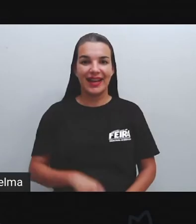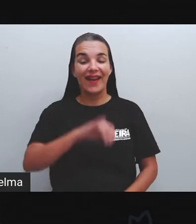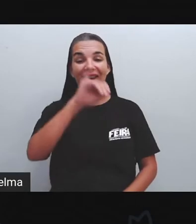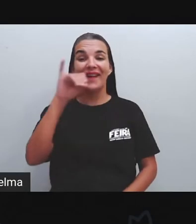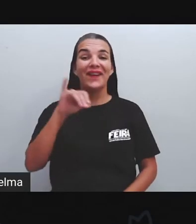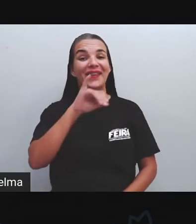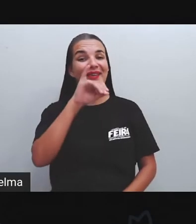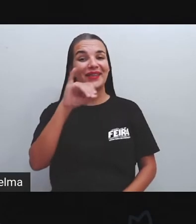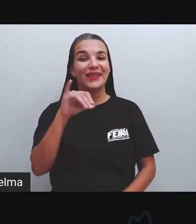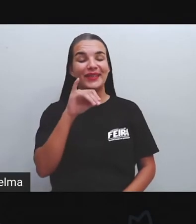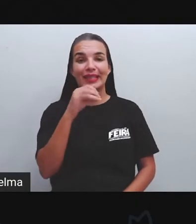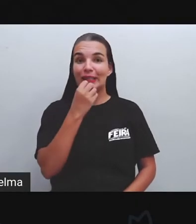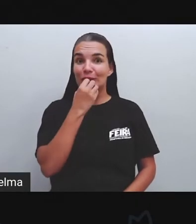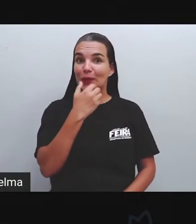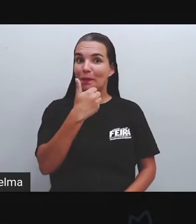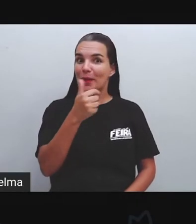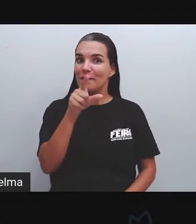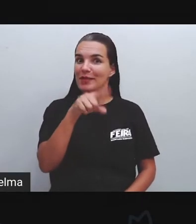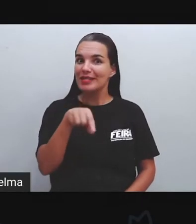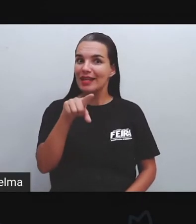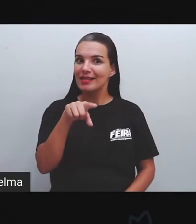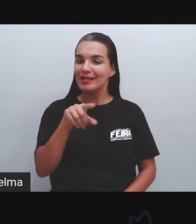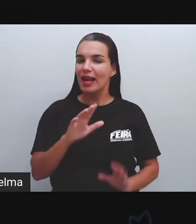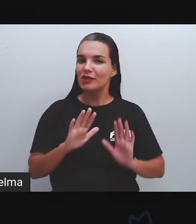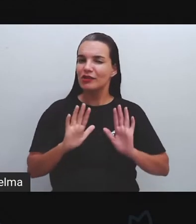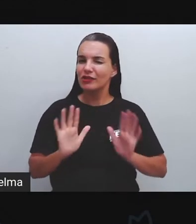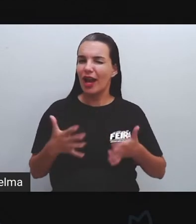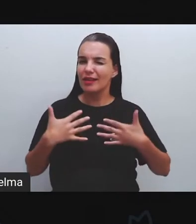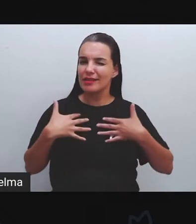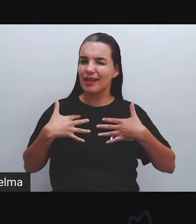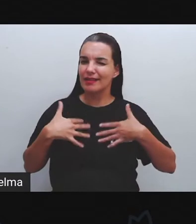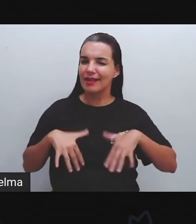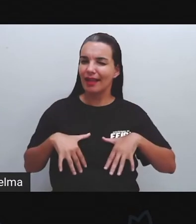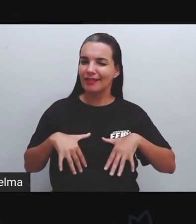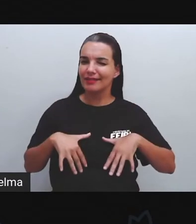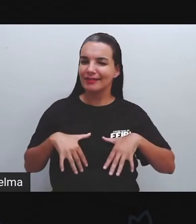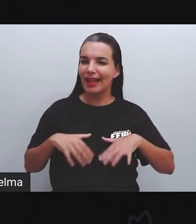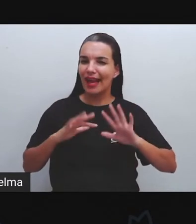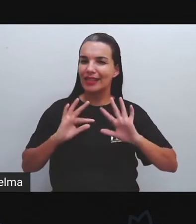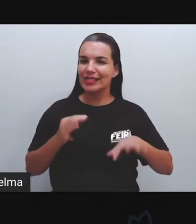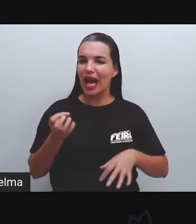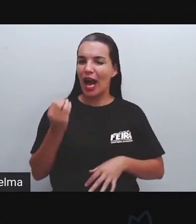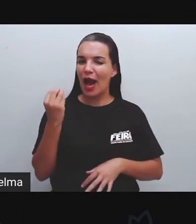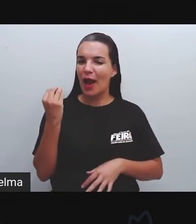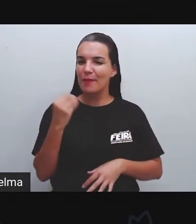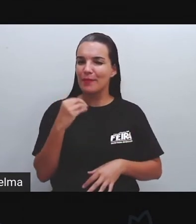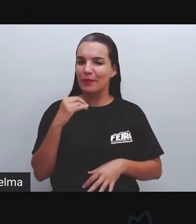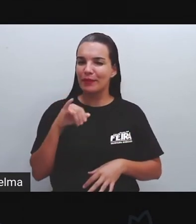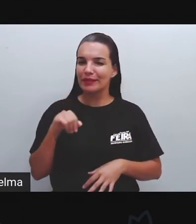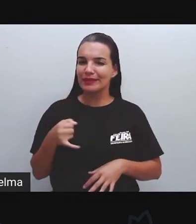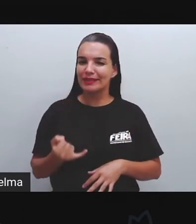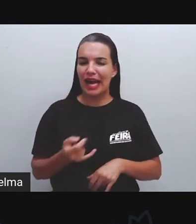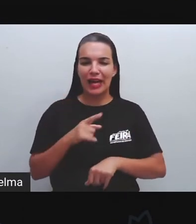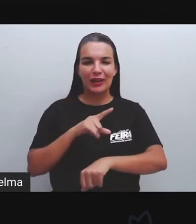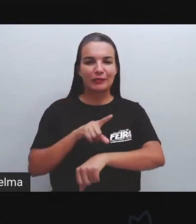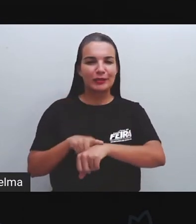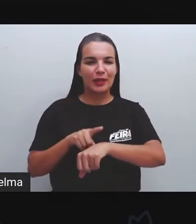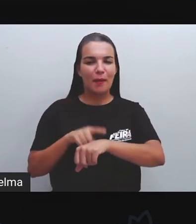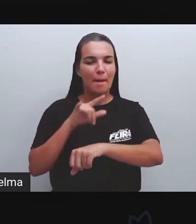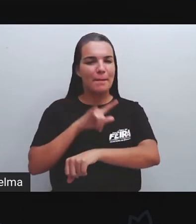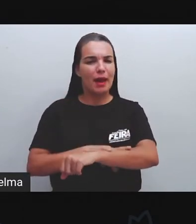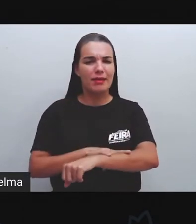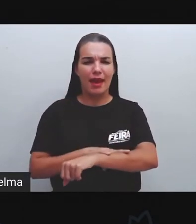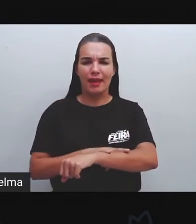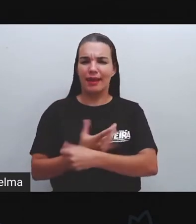Olá, amores! E aí, tudo bem com vocês? Descansados? Já aproveitaram já o tempinho para ir ao banheiro, tomar uma água,